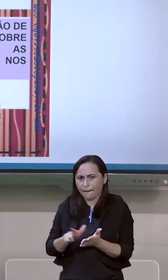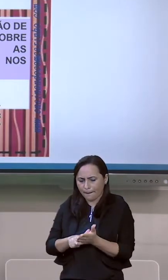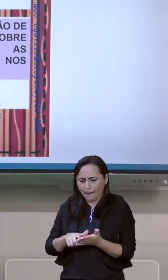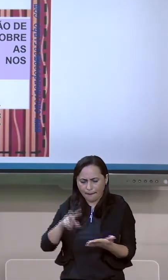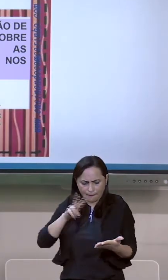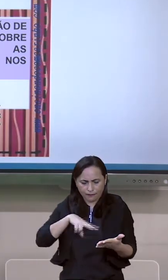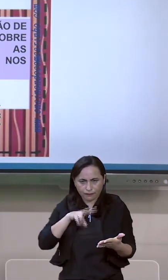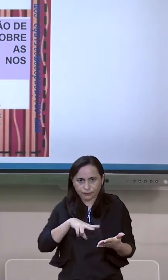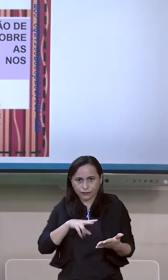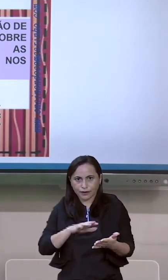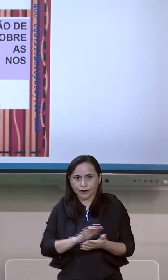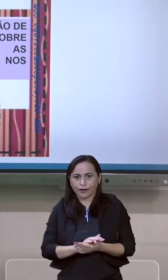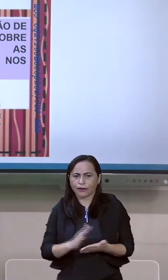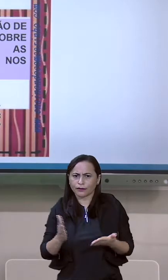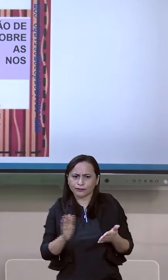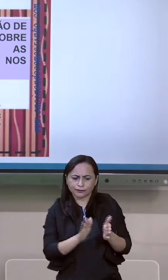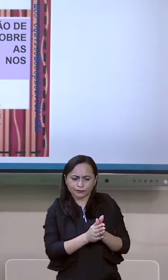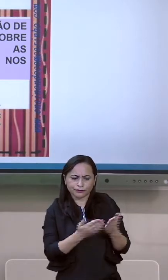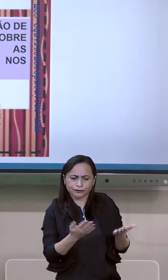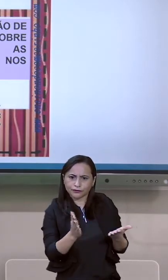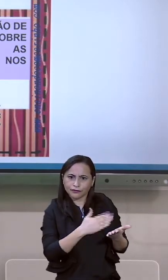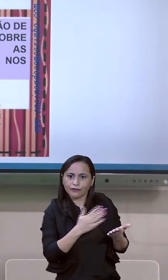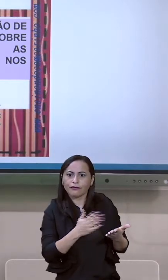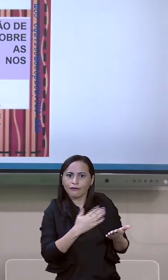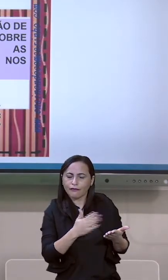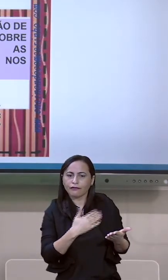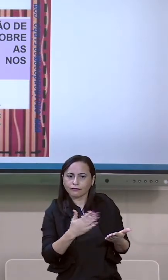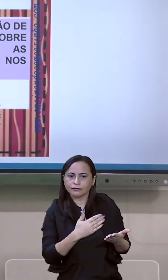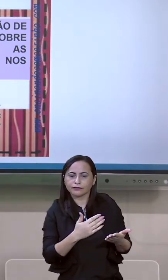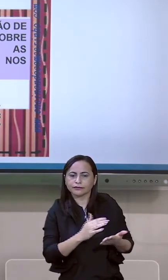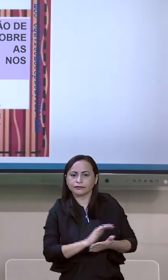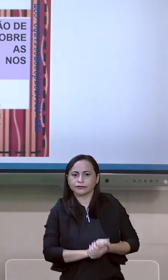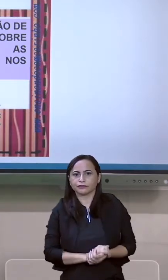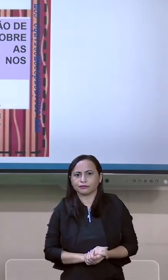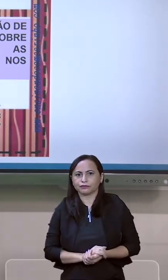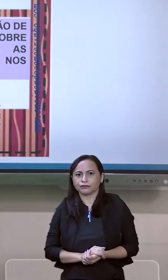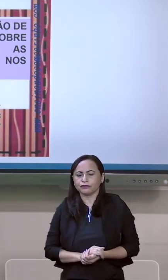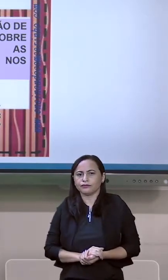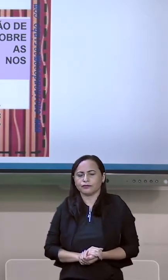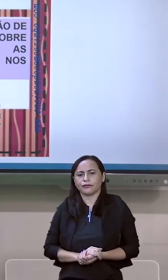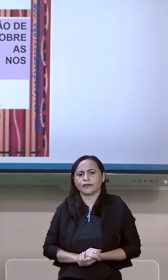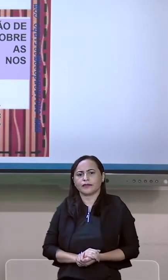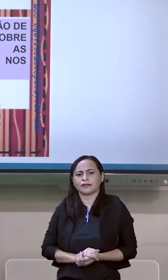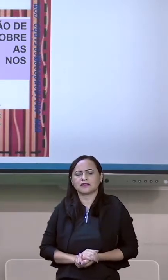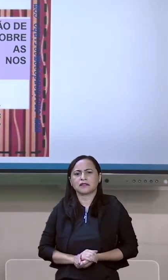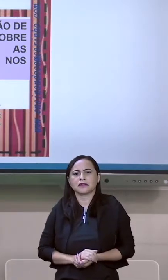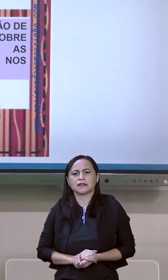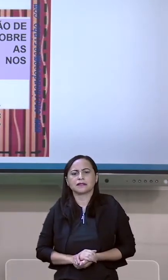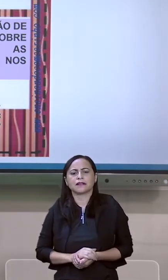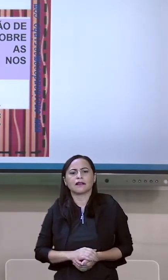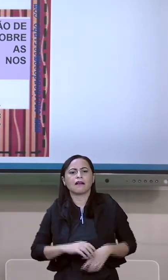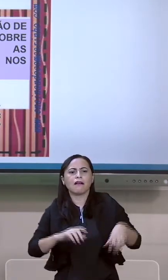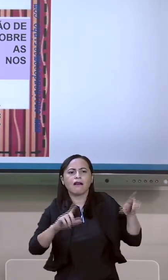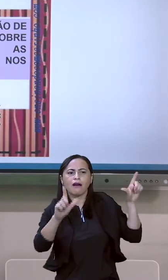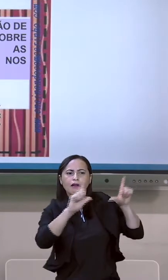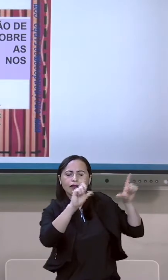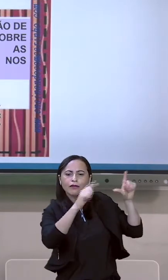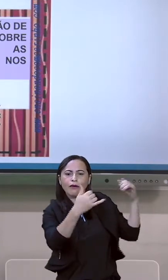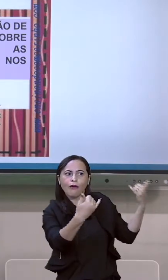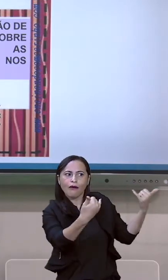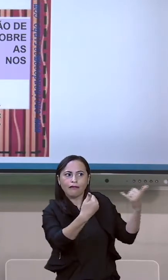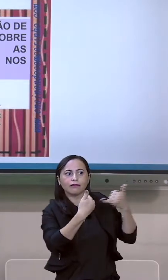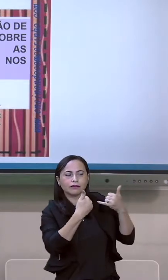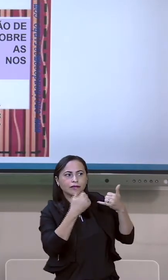numa revista, né, no, por exemplo, no jornal que passa na televisão, que às vezes o papai tá assistindo, ele tá